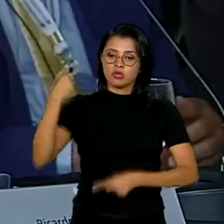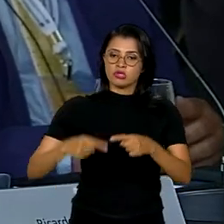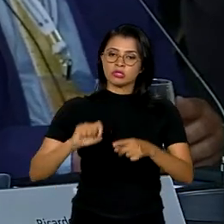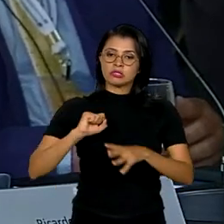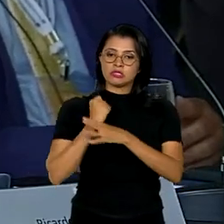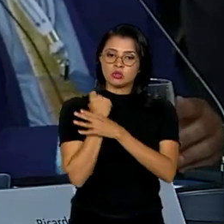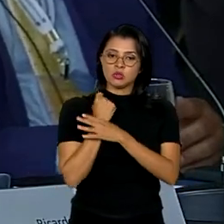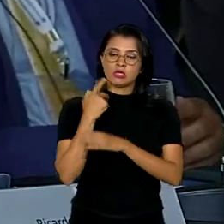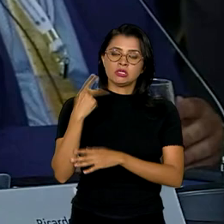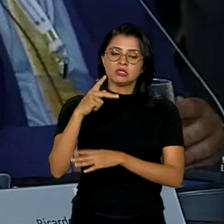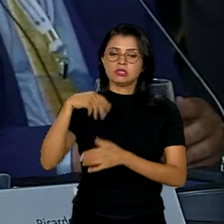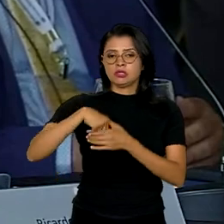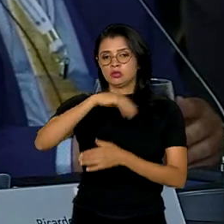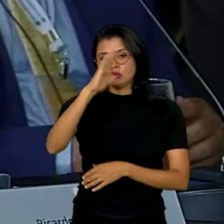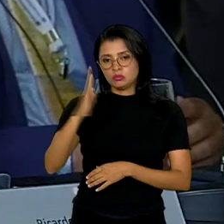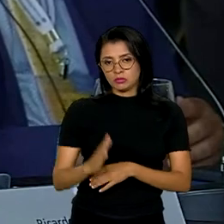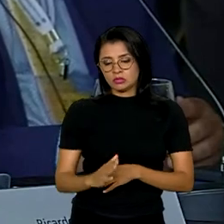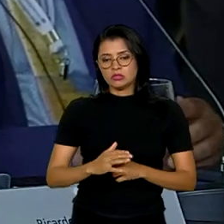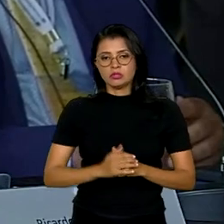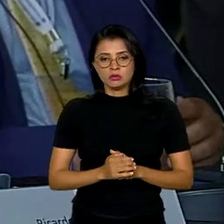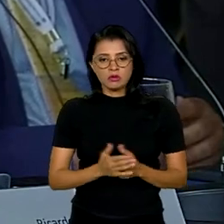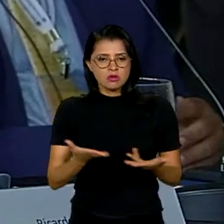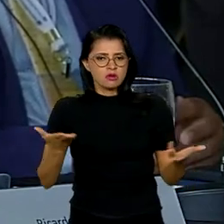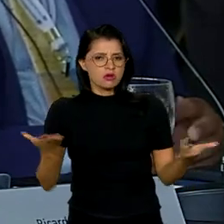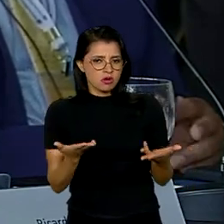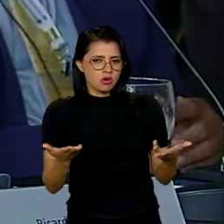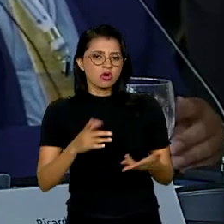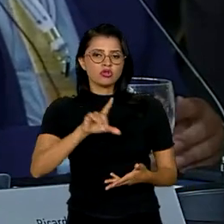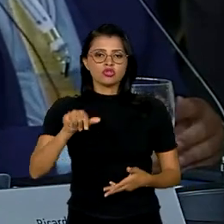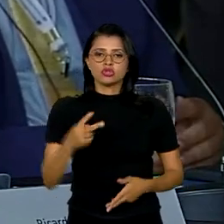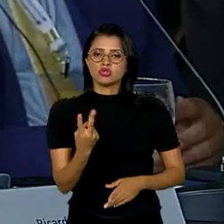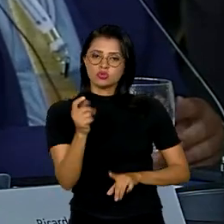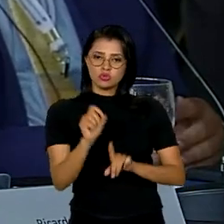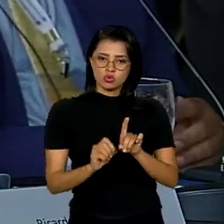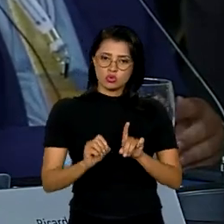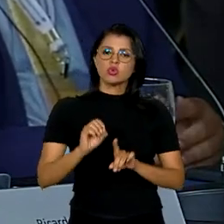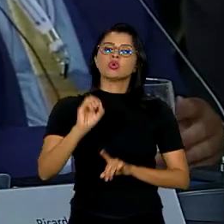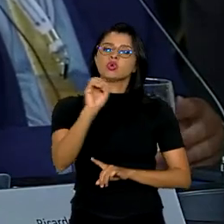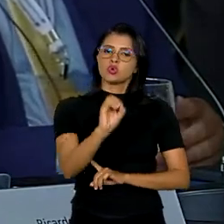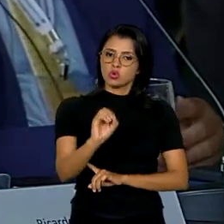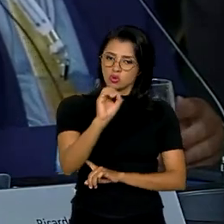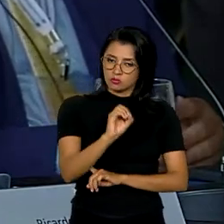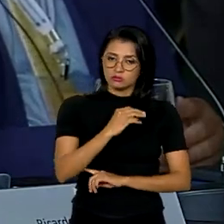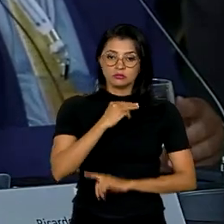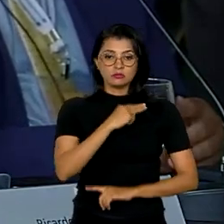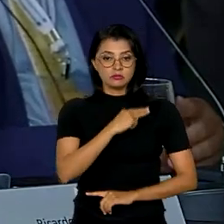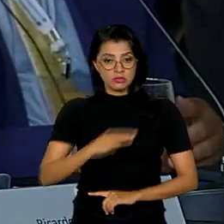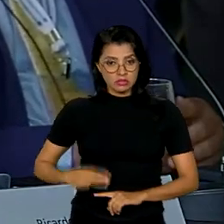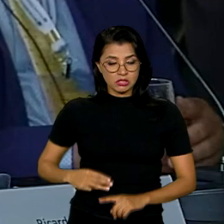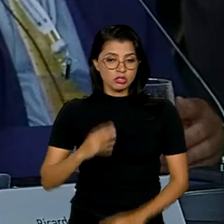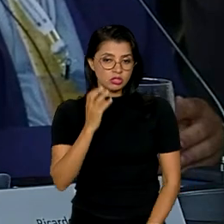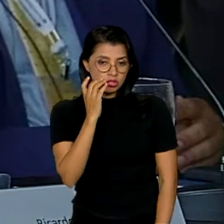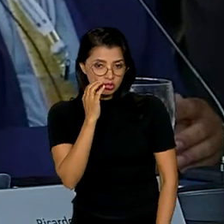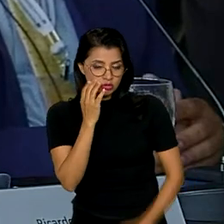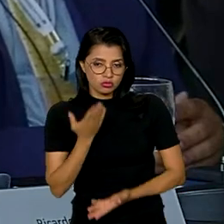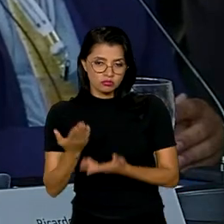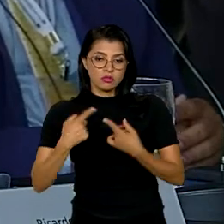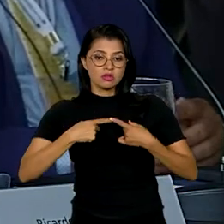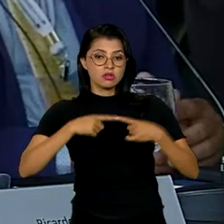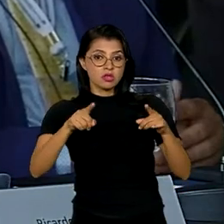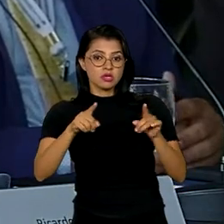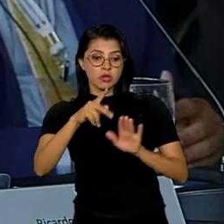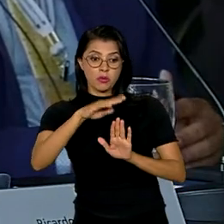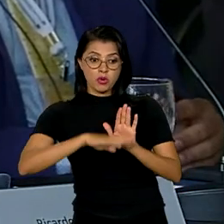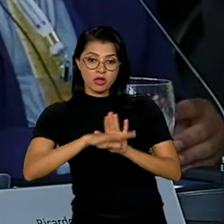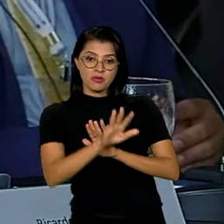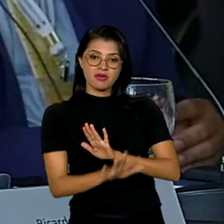segurança pública. E agora, no dia 2 de outubro, o ministro Flávio Dindo lança um